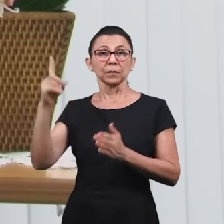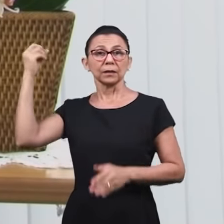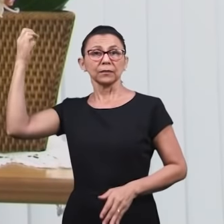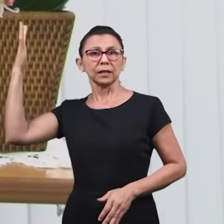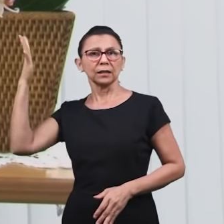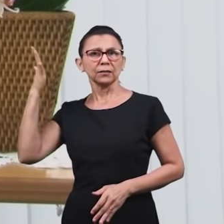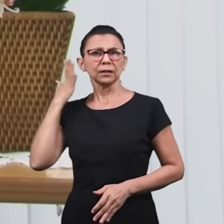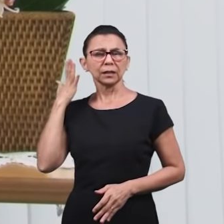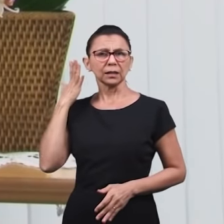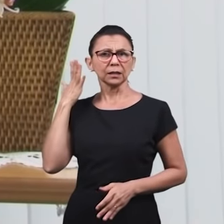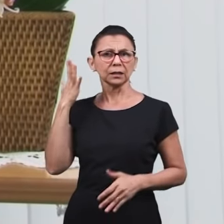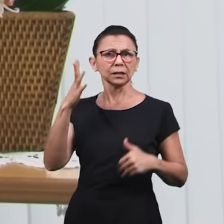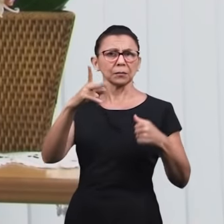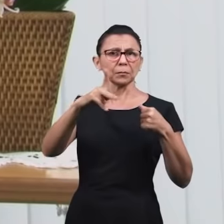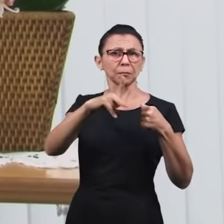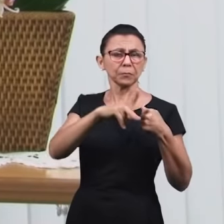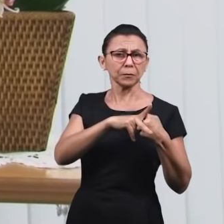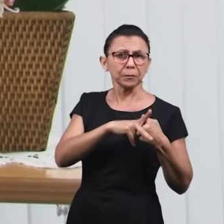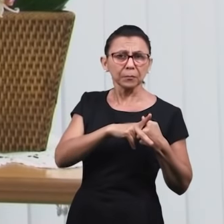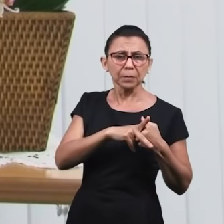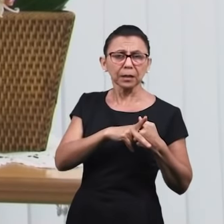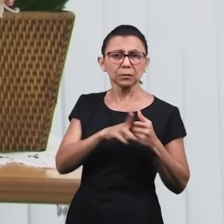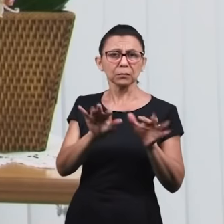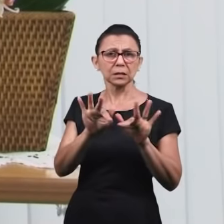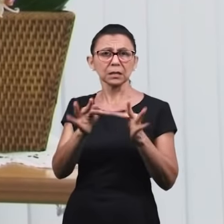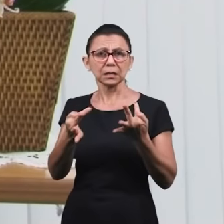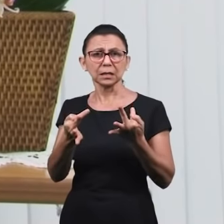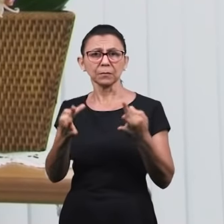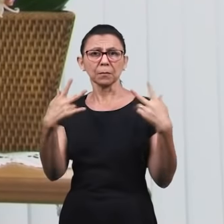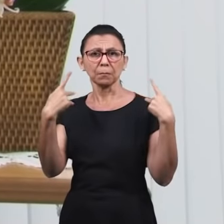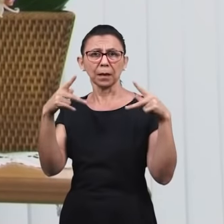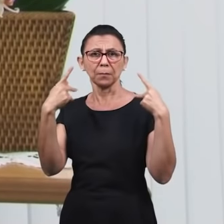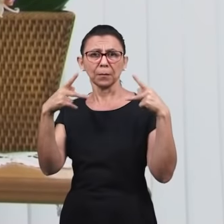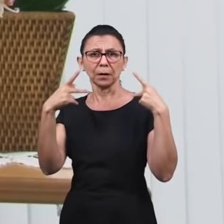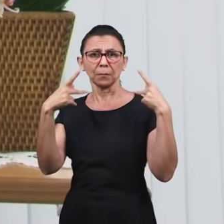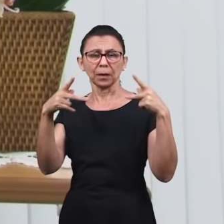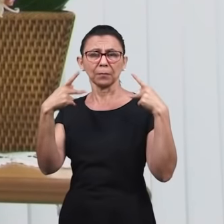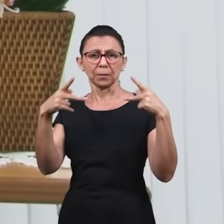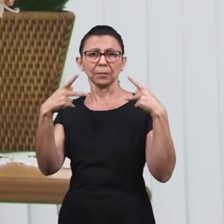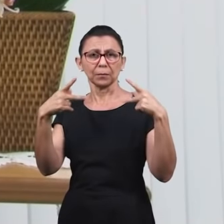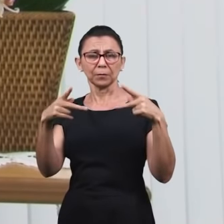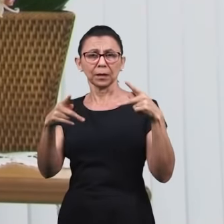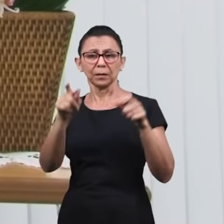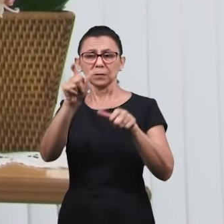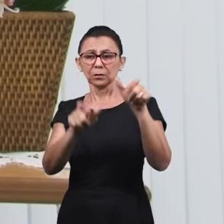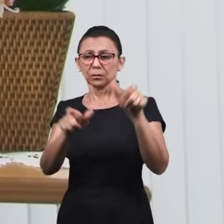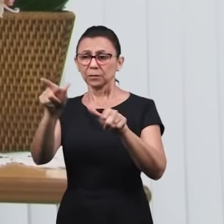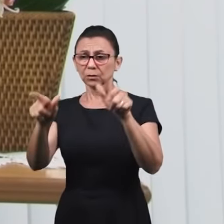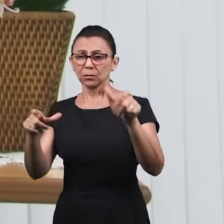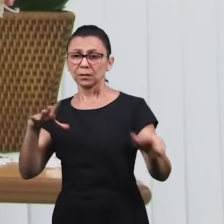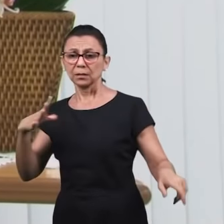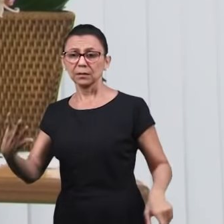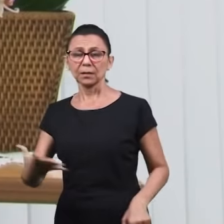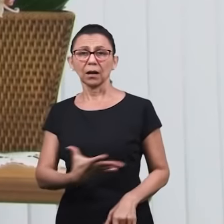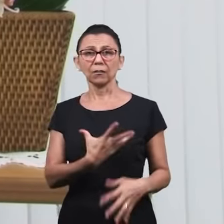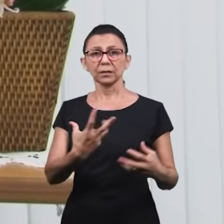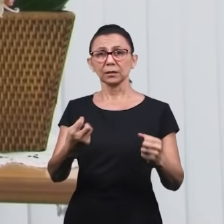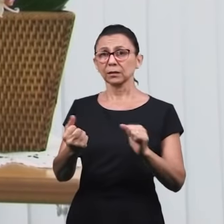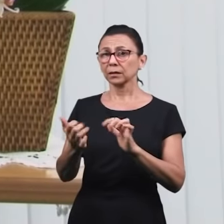pescador indouto, que não era uma palavra de um outro homem, mas era a ação do Espírito Santo através daqueles homens.